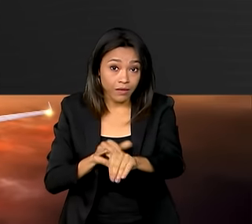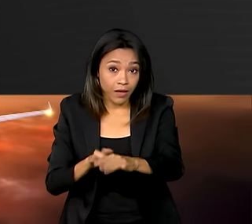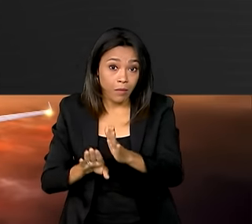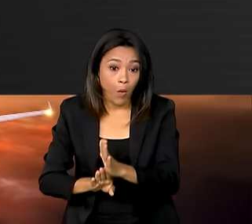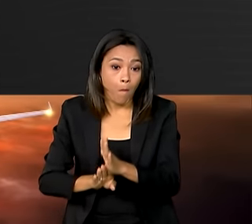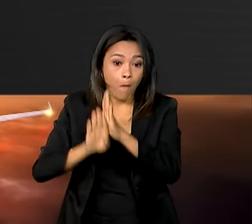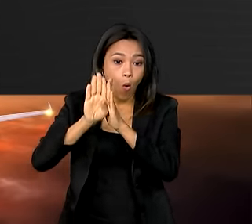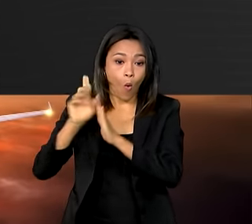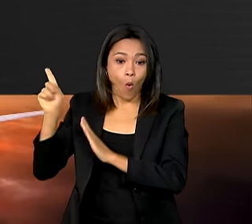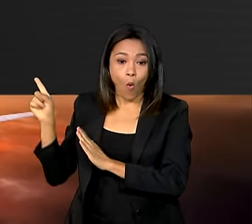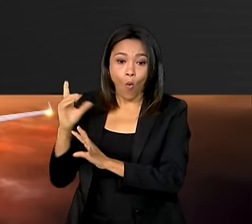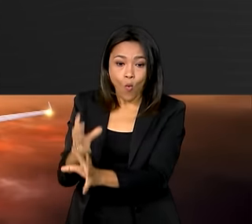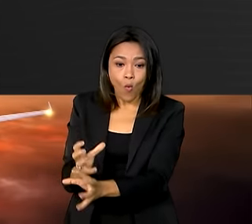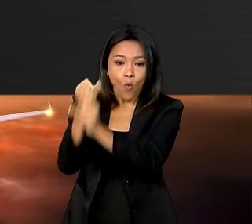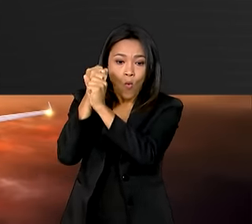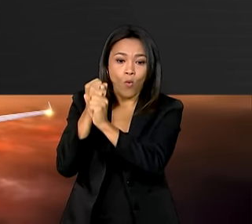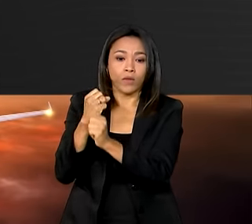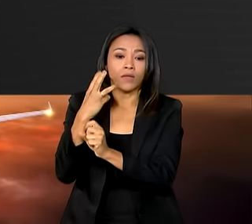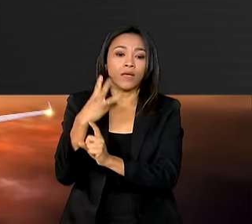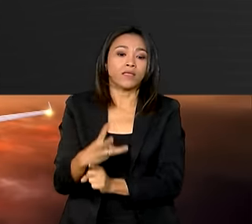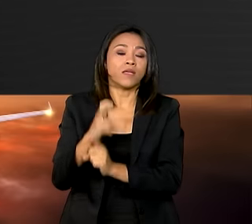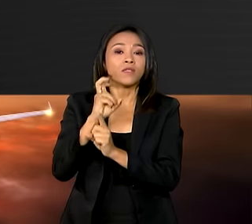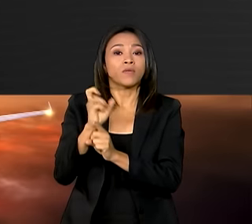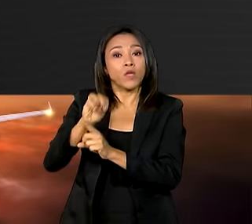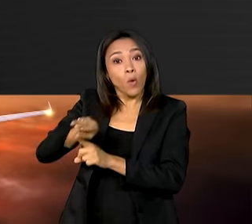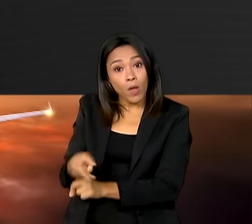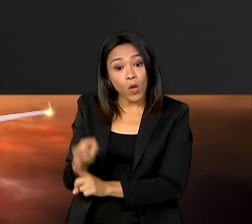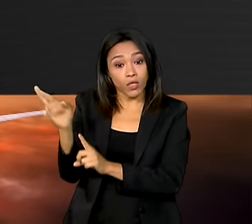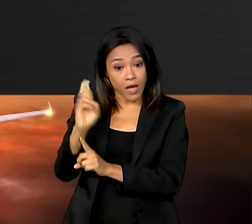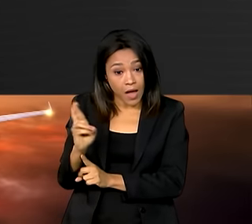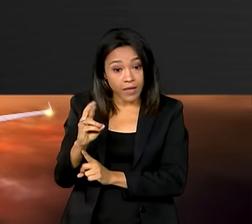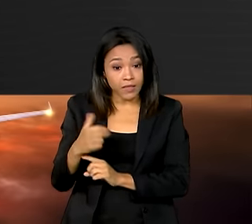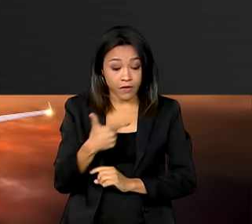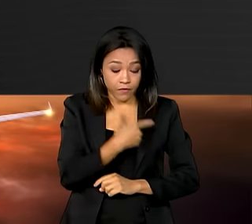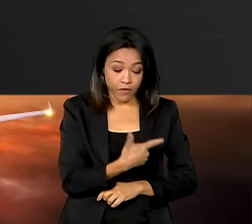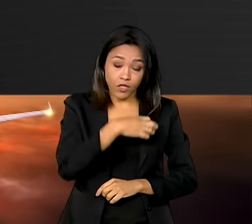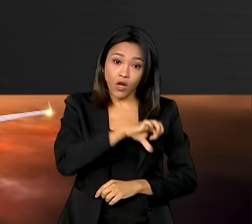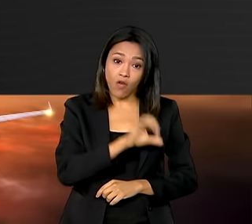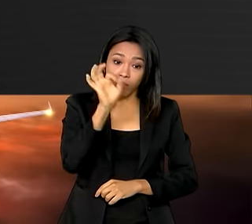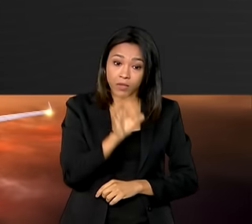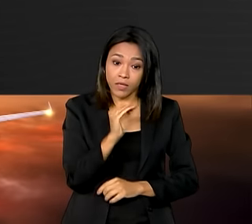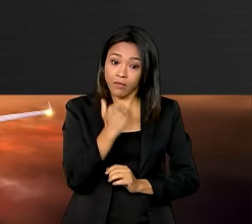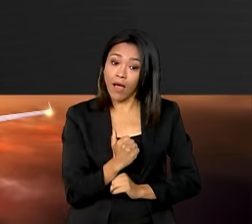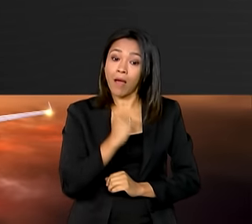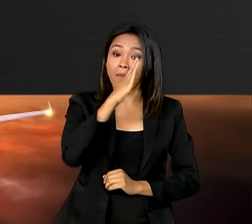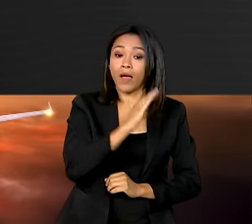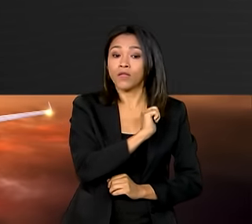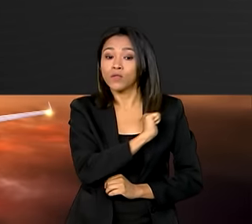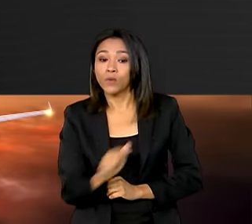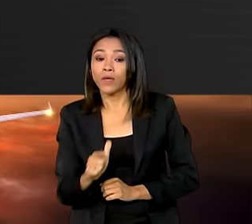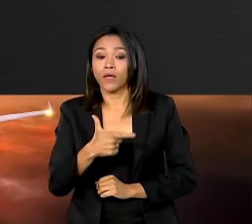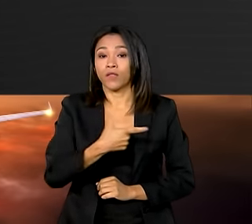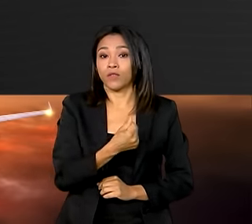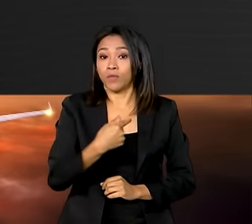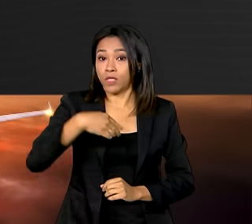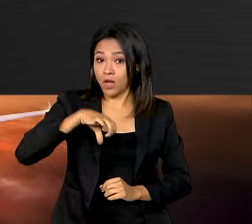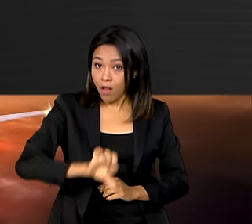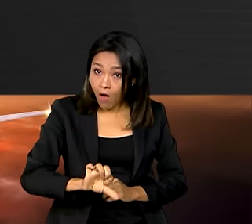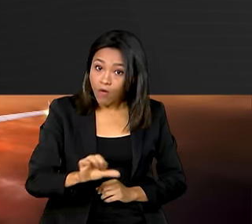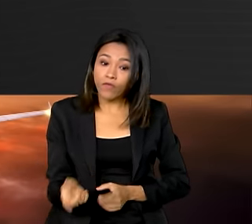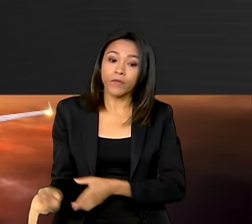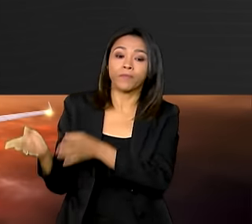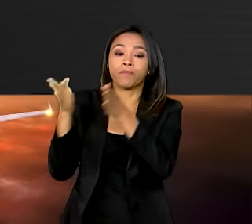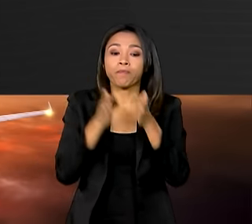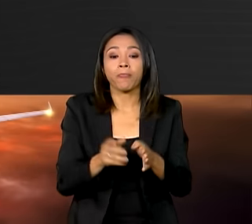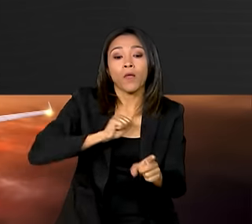355 milhões de reais, 29% a mais que 2019, período pré-pandemia. A